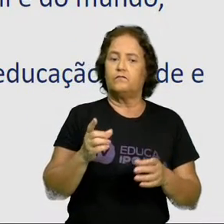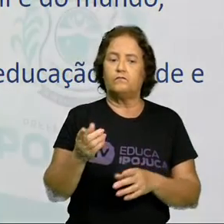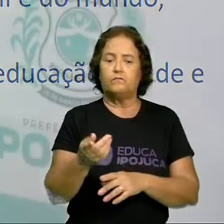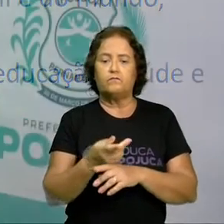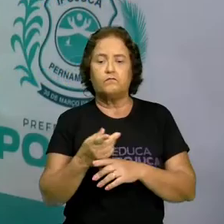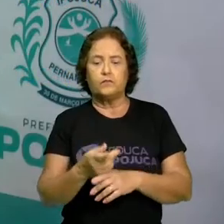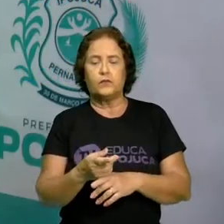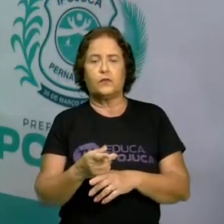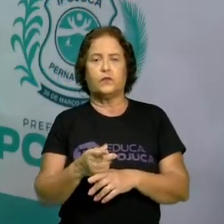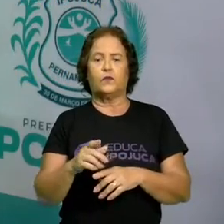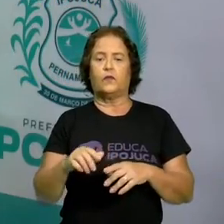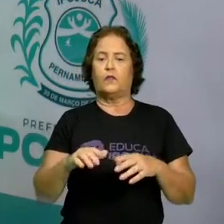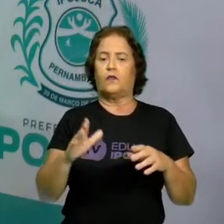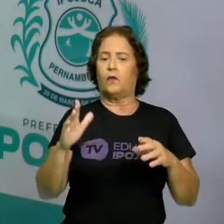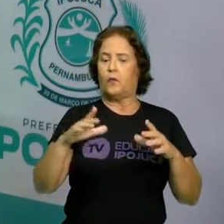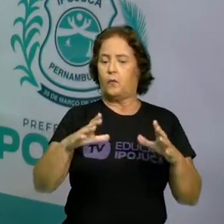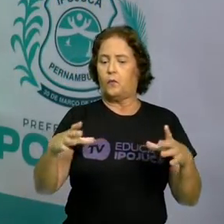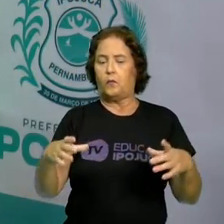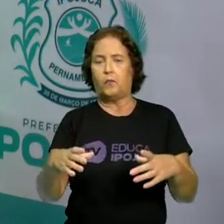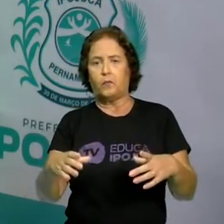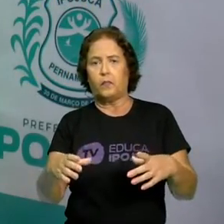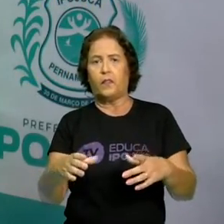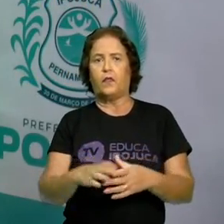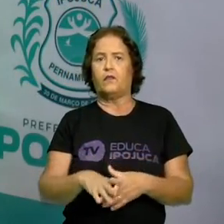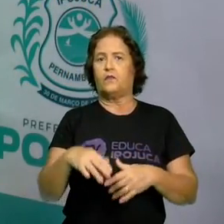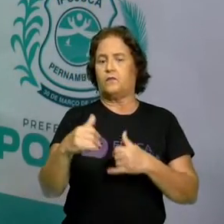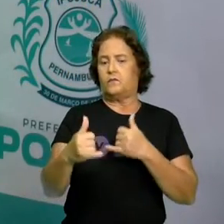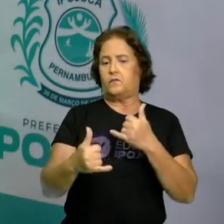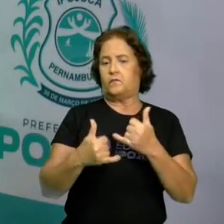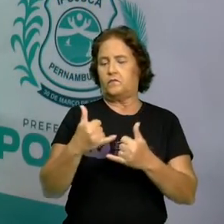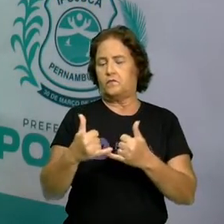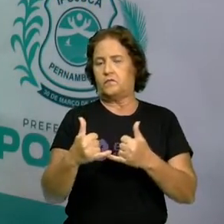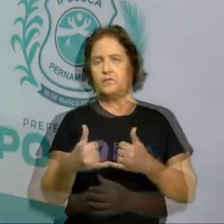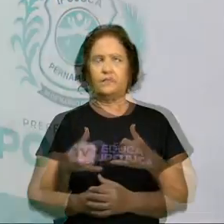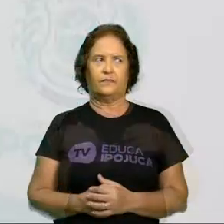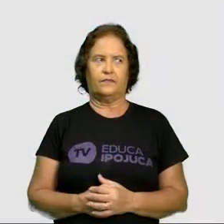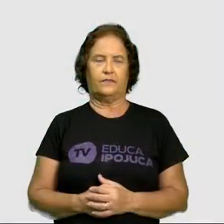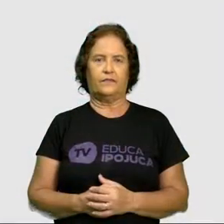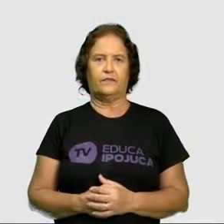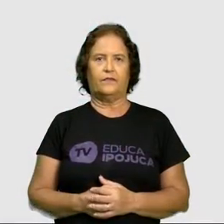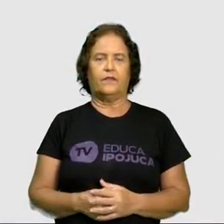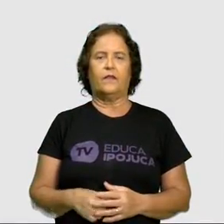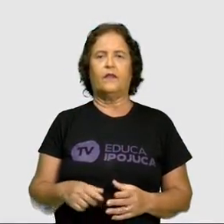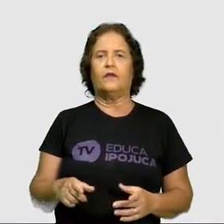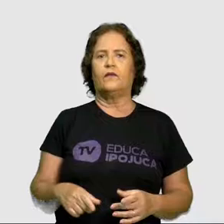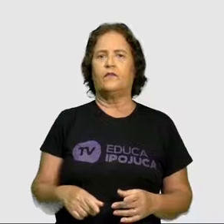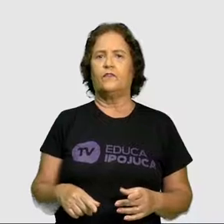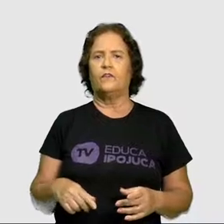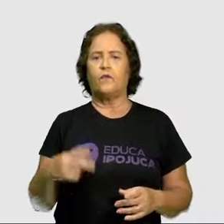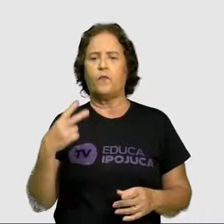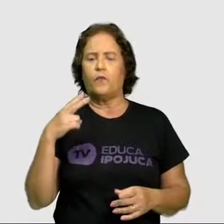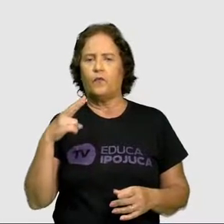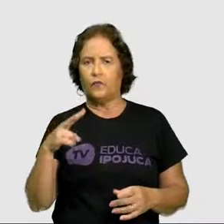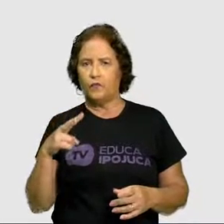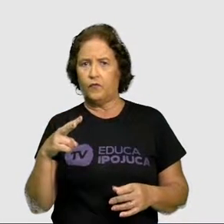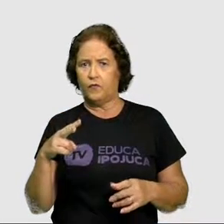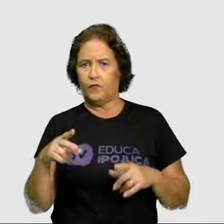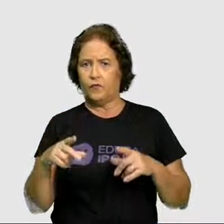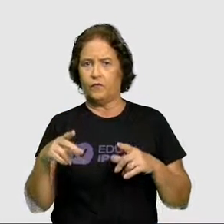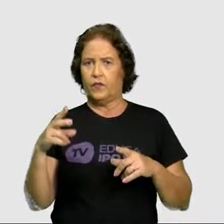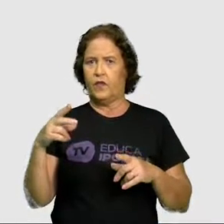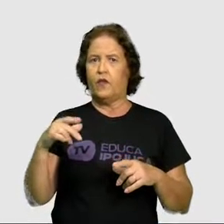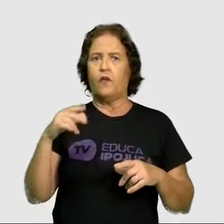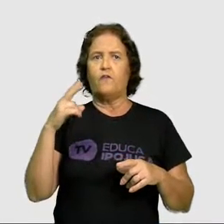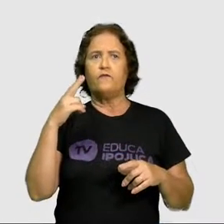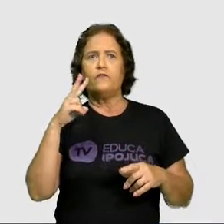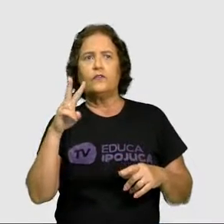educação, saúde e trabalho. Vamos fazer isso acontecer no seu dia a dia. E aí vamos trabalhar hoje, né? A visualização